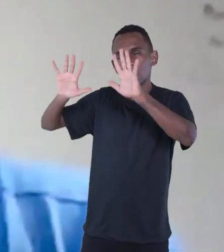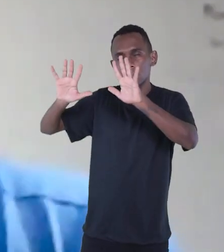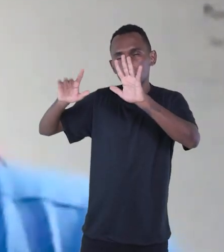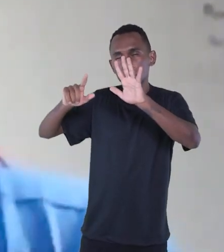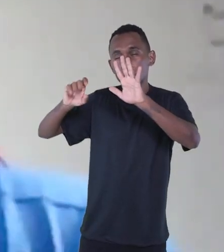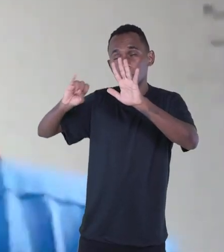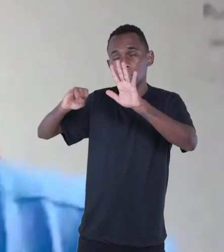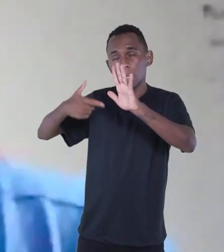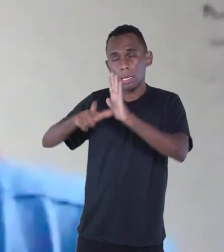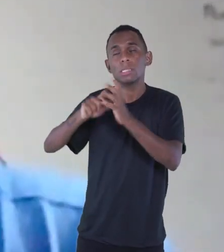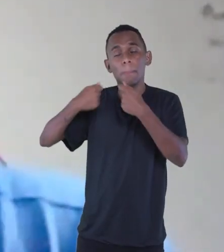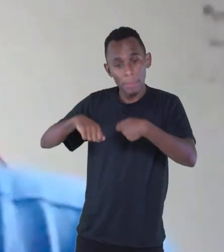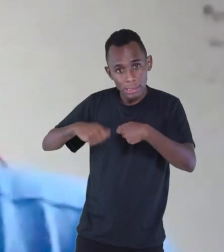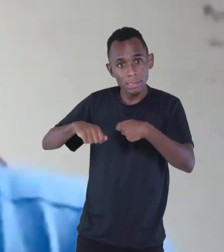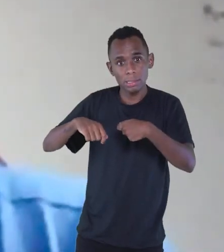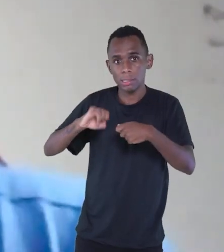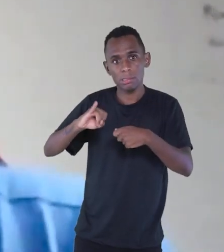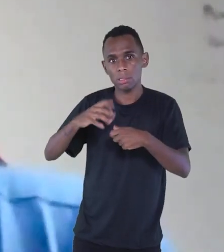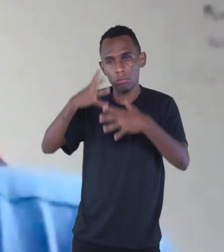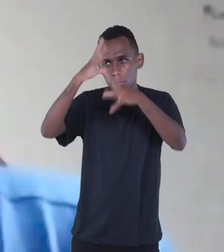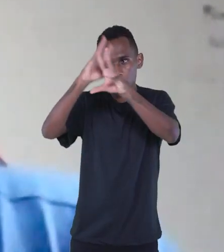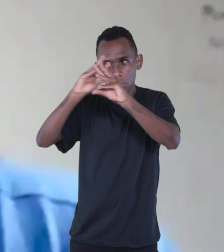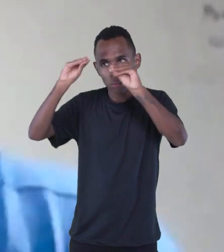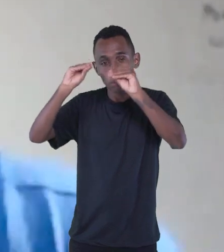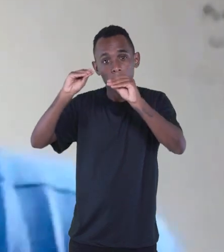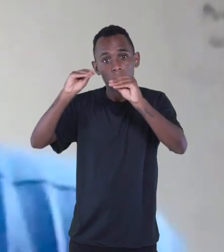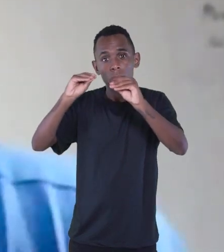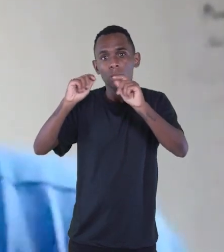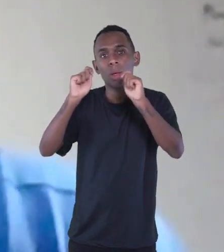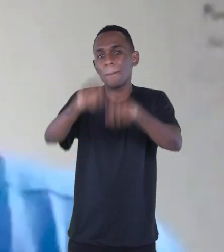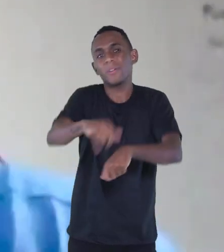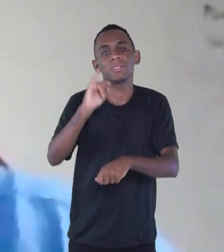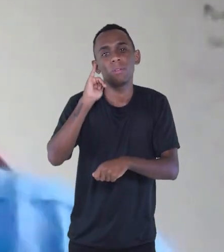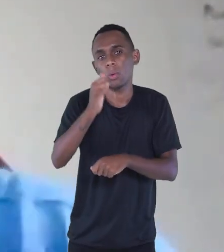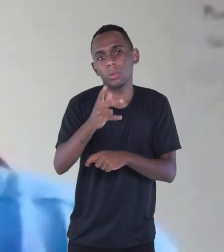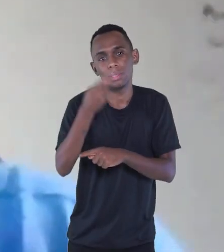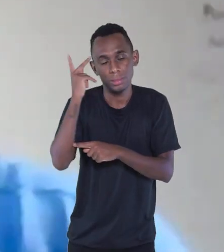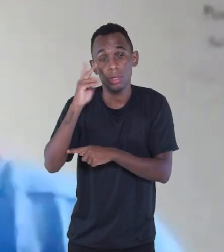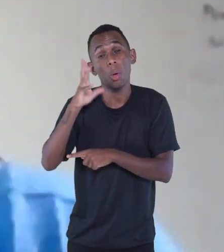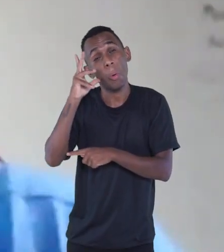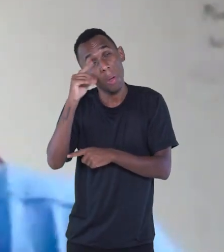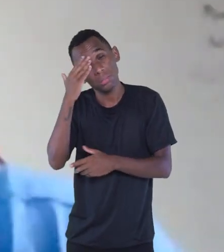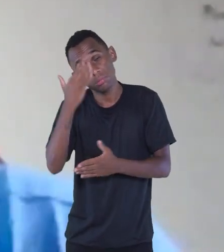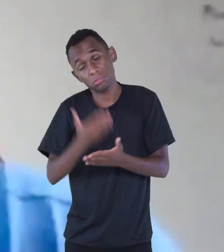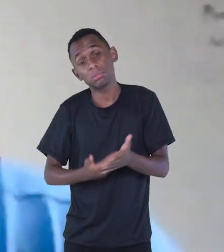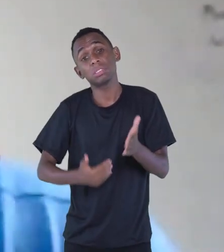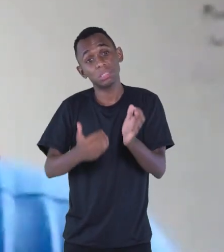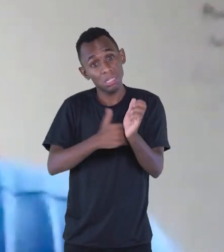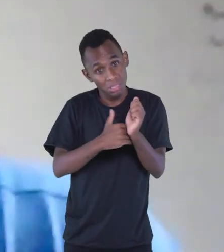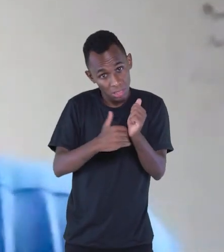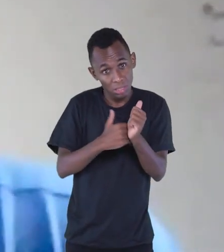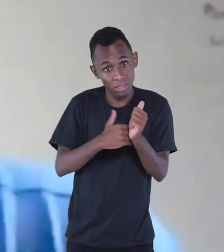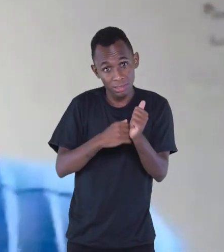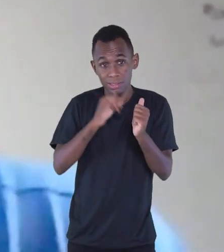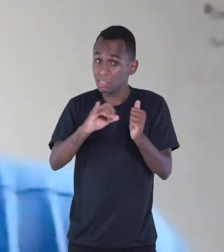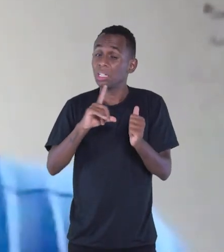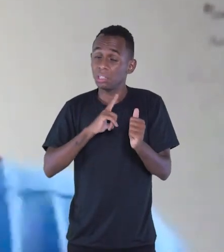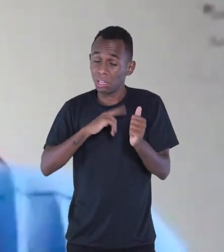consigo contar. Eu tenho que visualizar. Eu acho que esse é o segredo. Se é que há segredos.